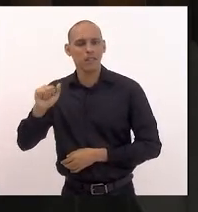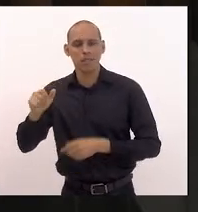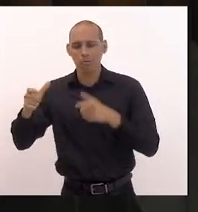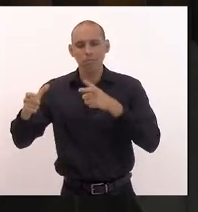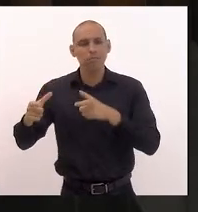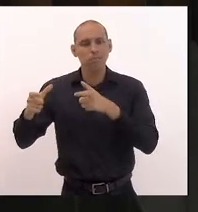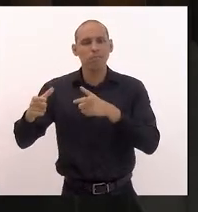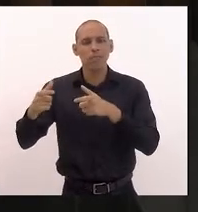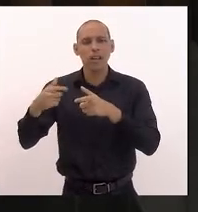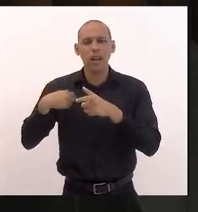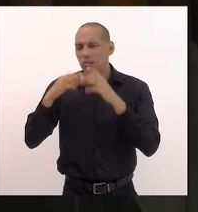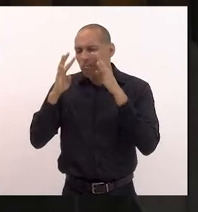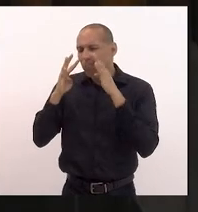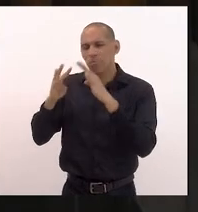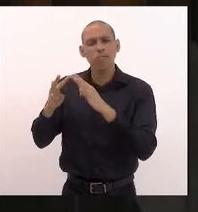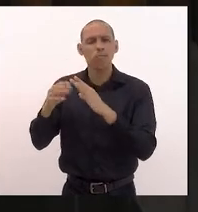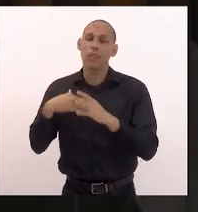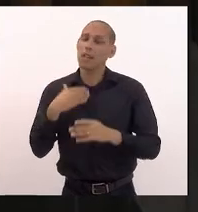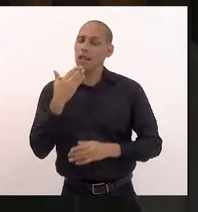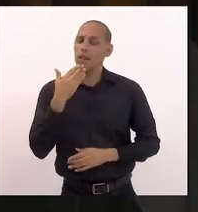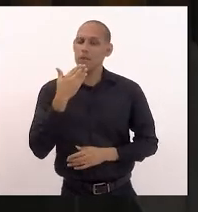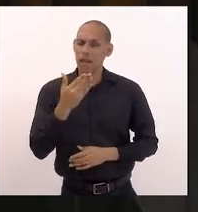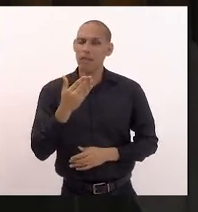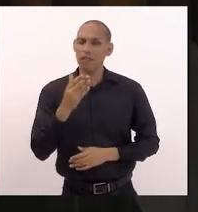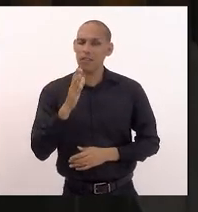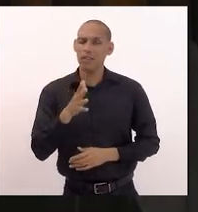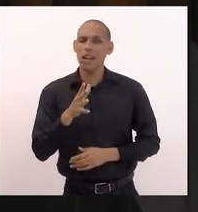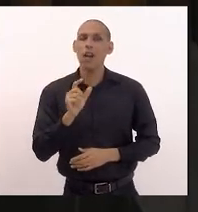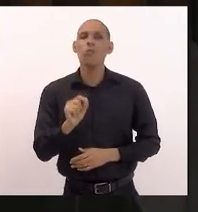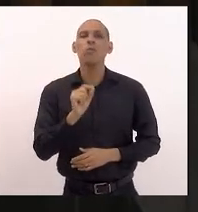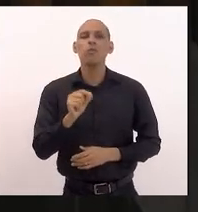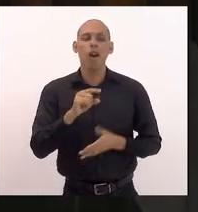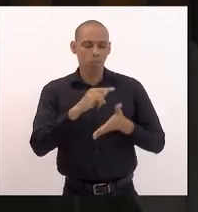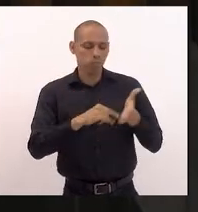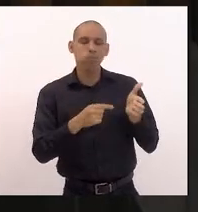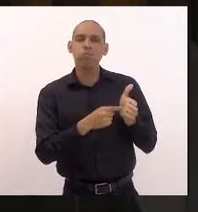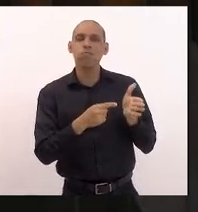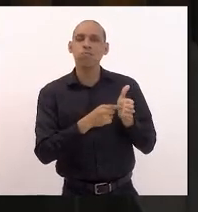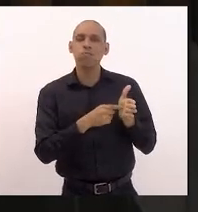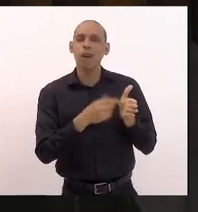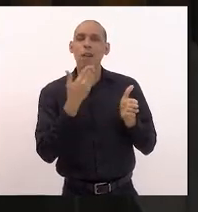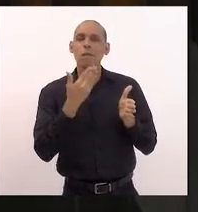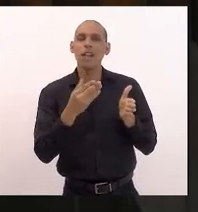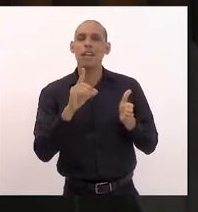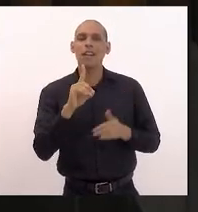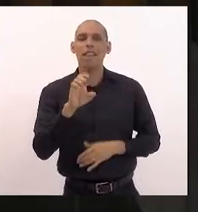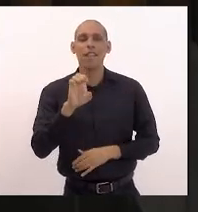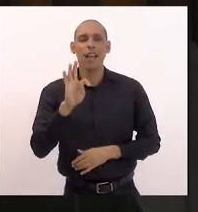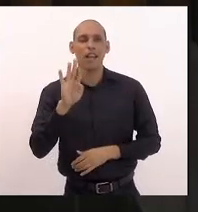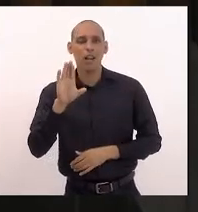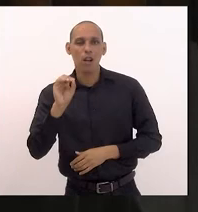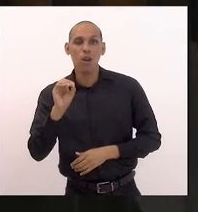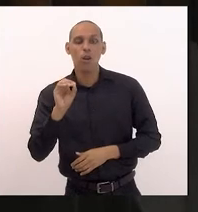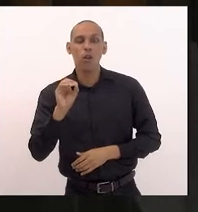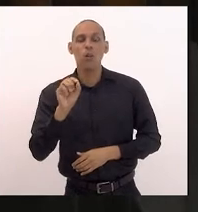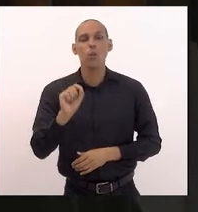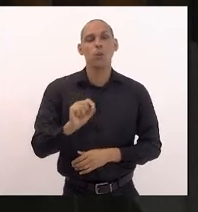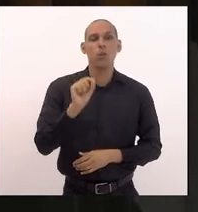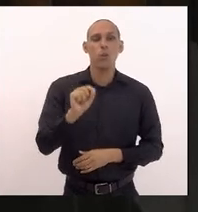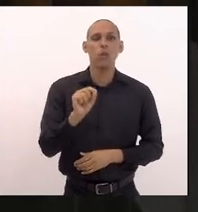fazer uma solicitação já elaboramos um documento ao dentro pedindo para que possa